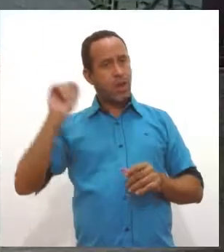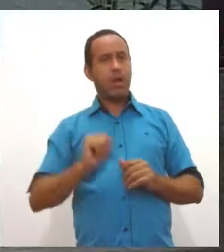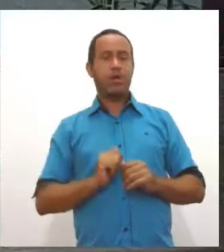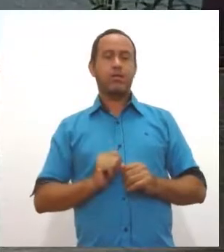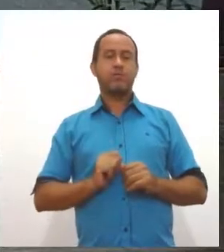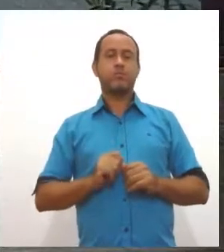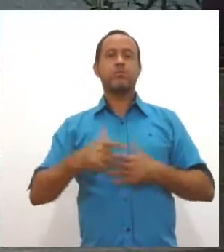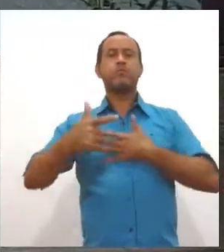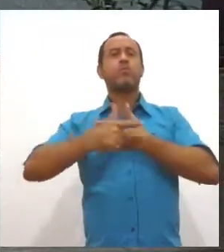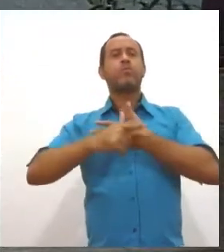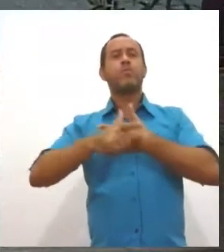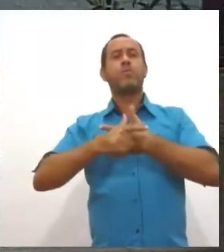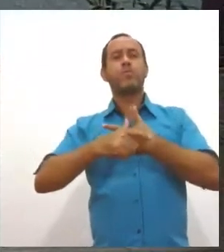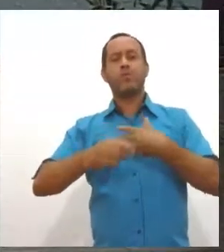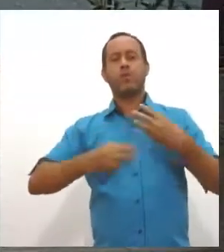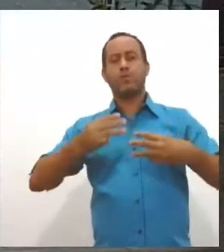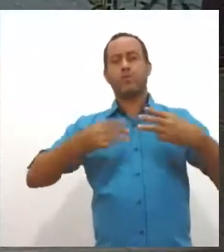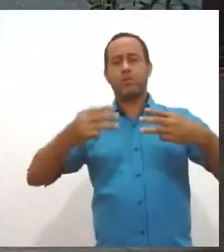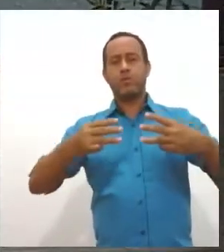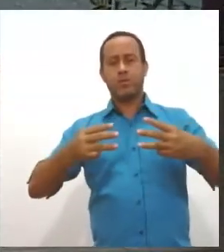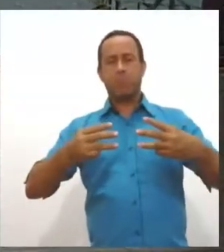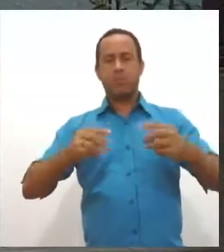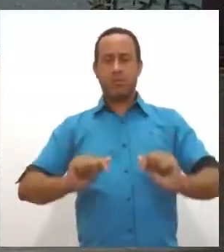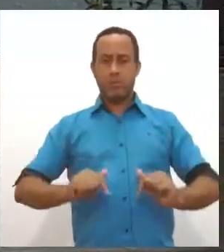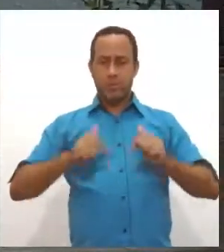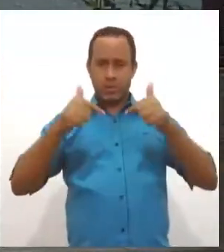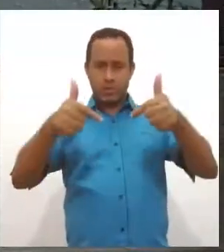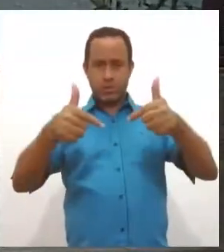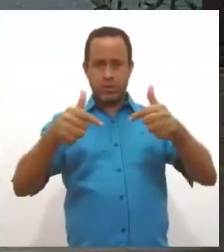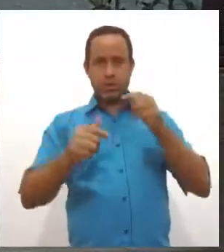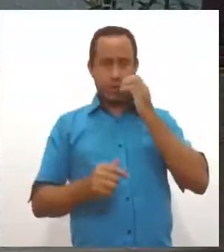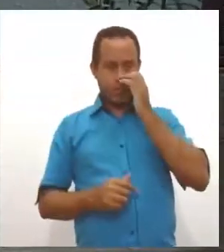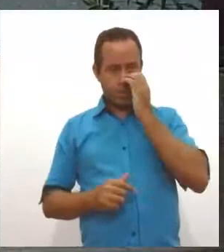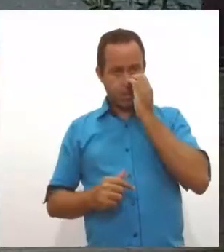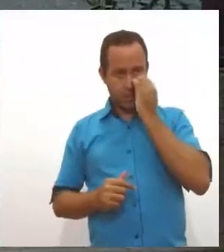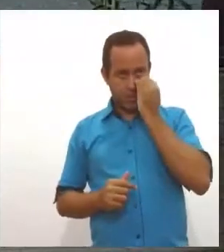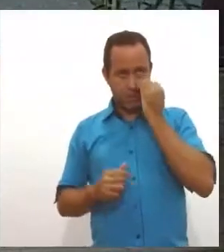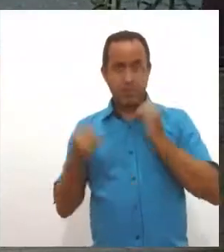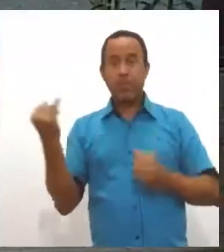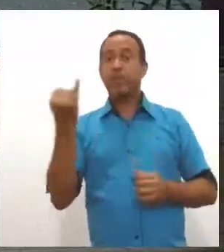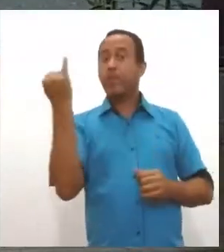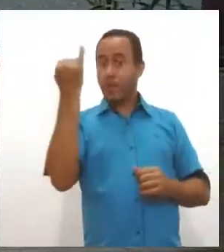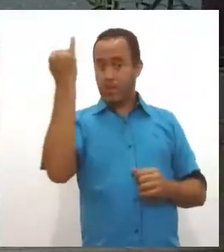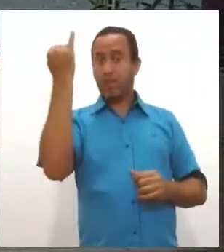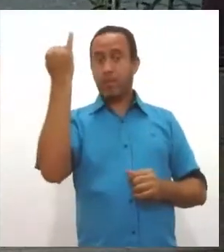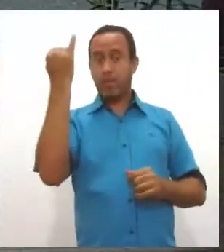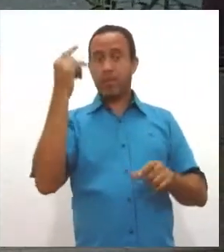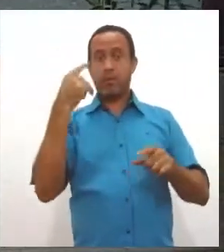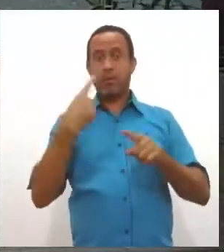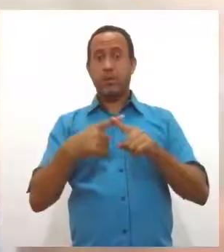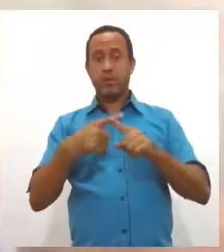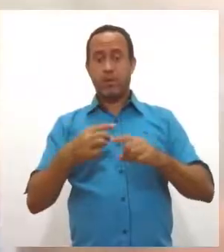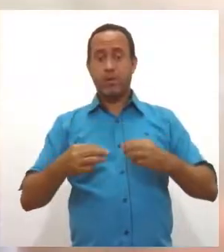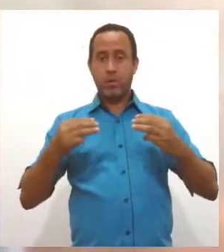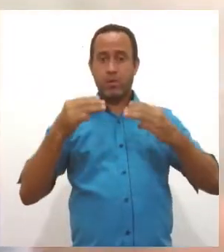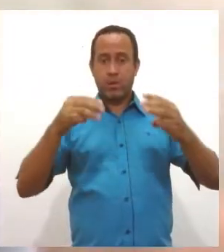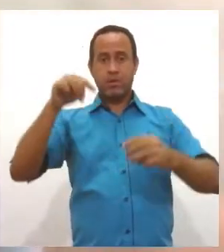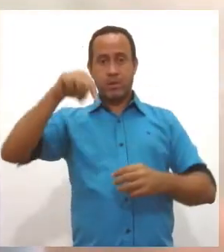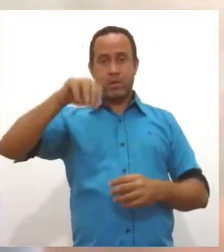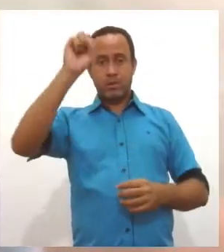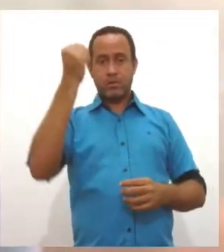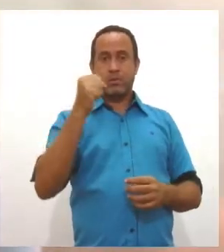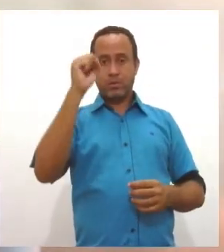Ministério Público nesse enfrentamento, doutor? É de suma importância. O nosso Ministério Público de Sergipe